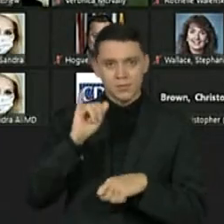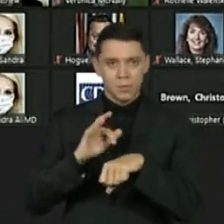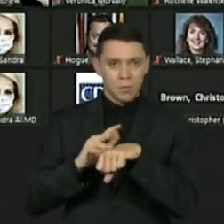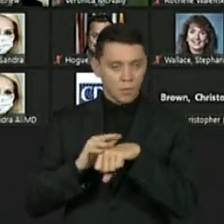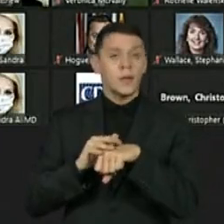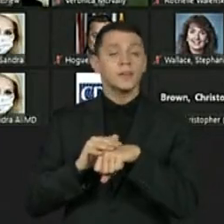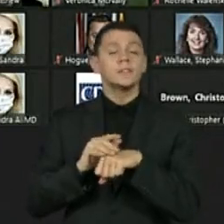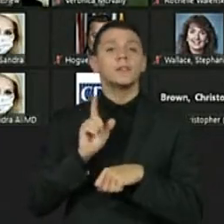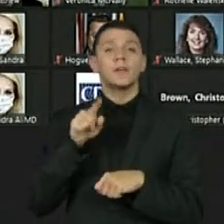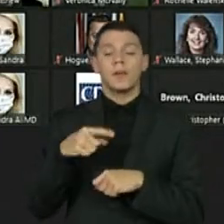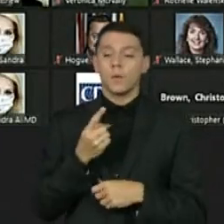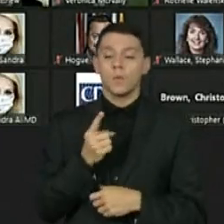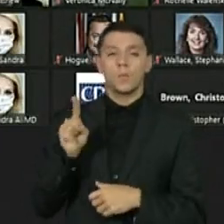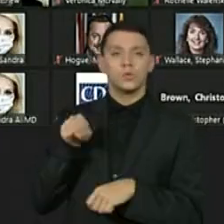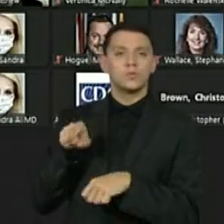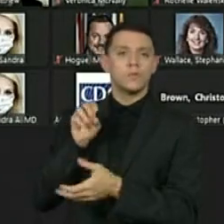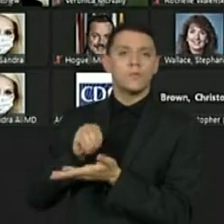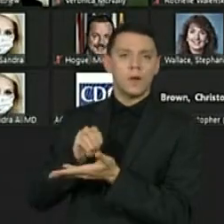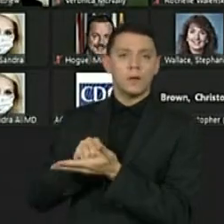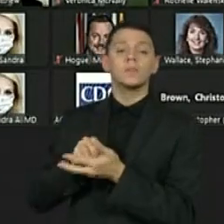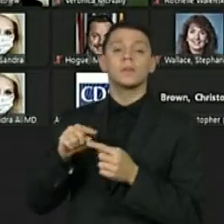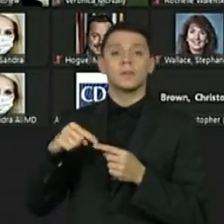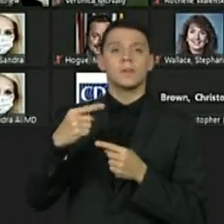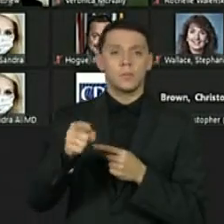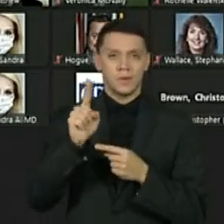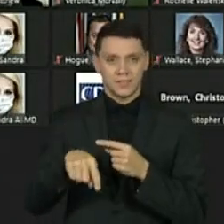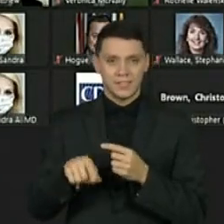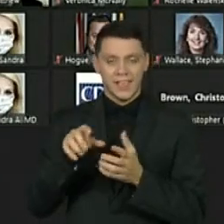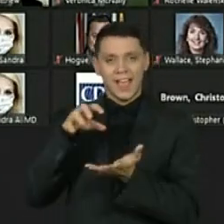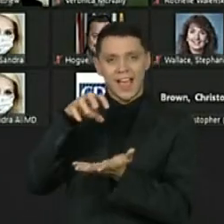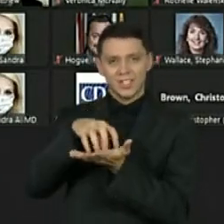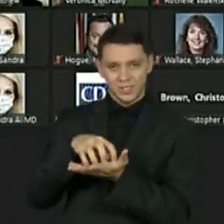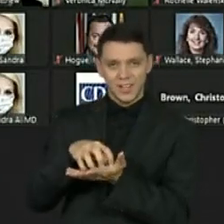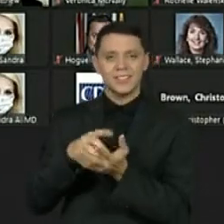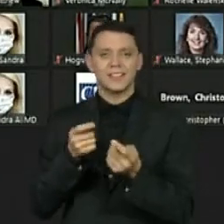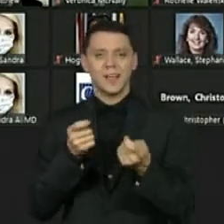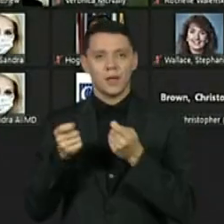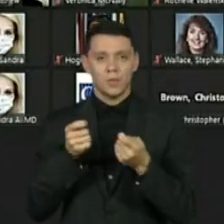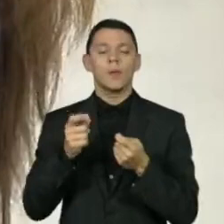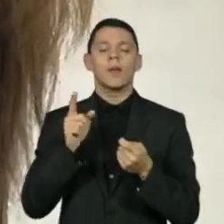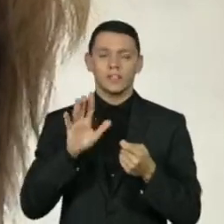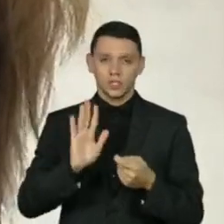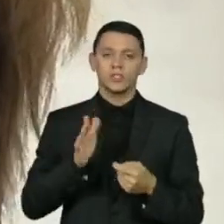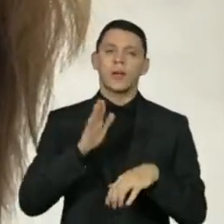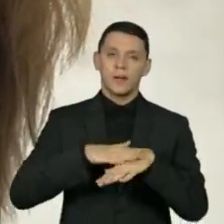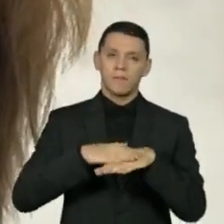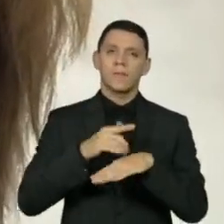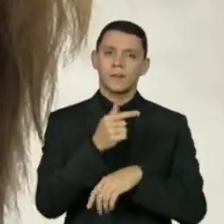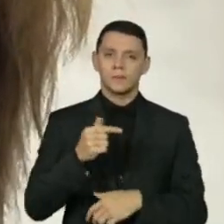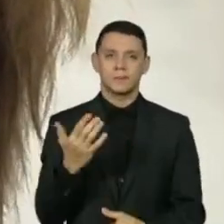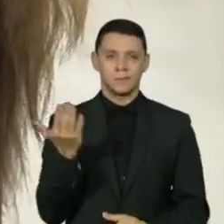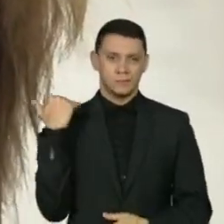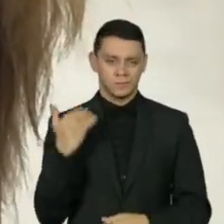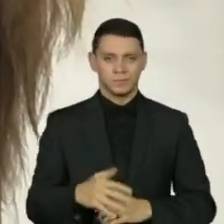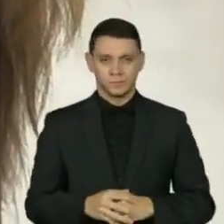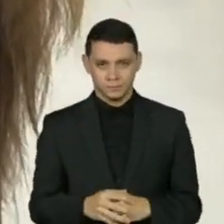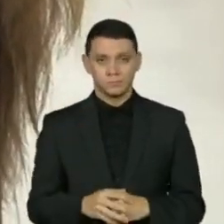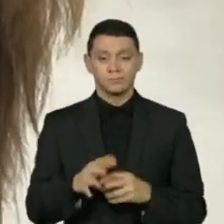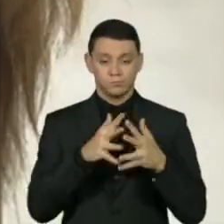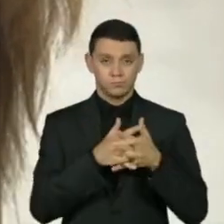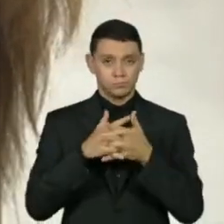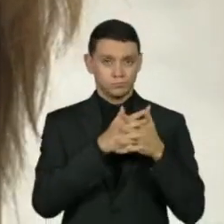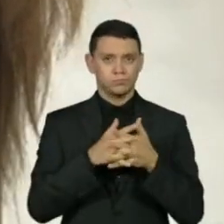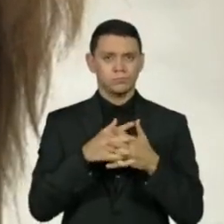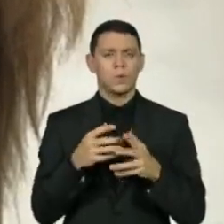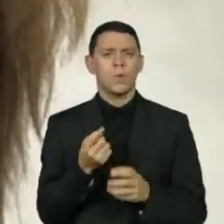o último passo, depois da aprovação da agência reguladora, que aconteceu na semana passada. Os Estados Unidos têm 28